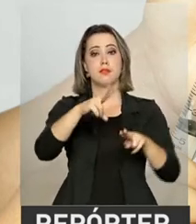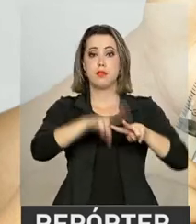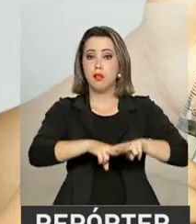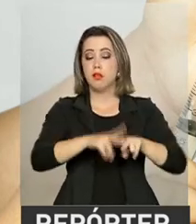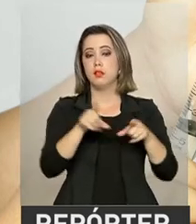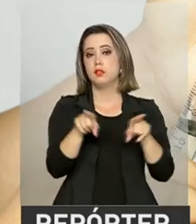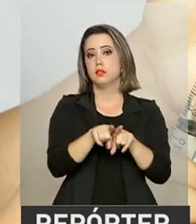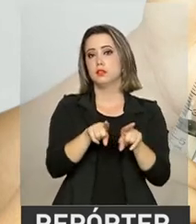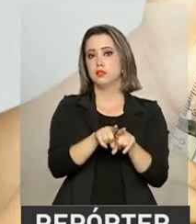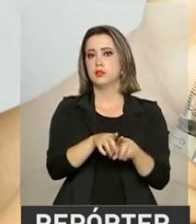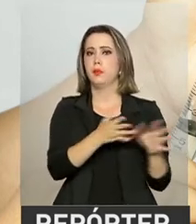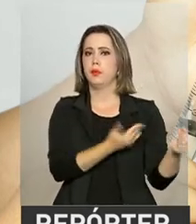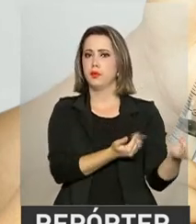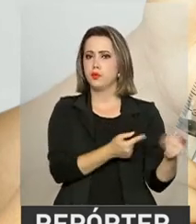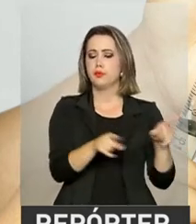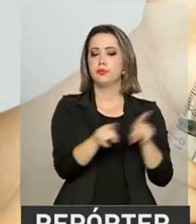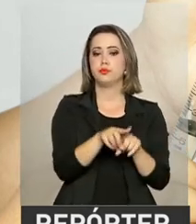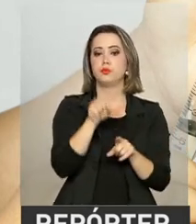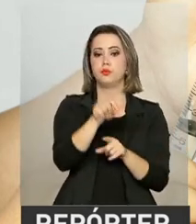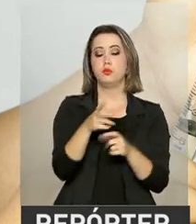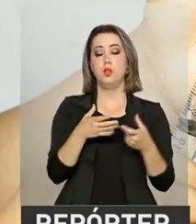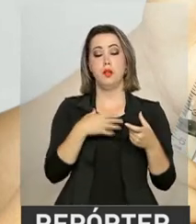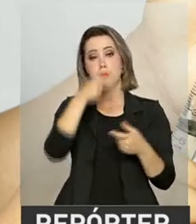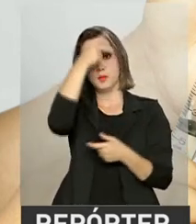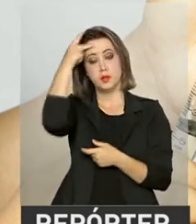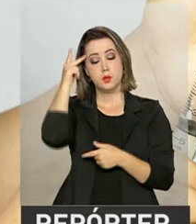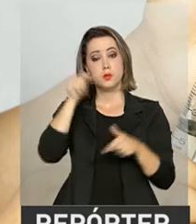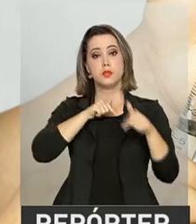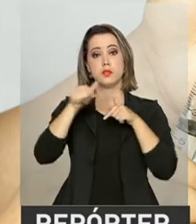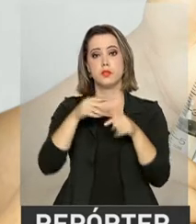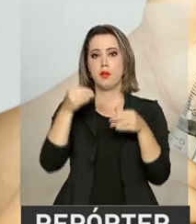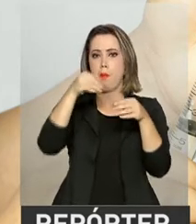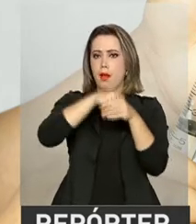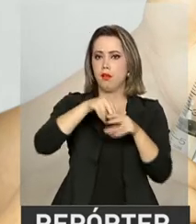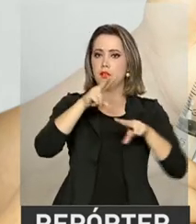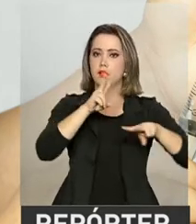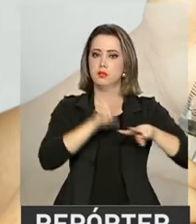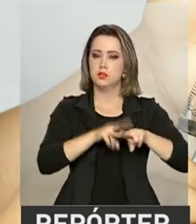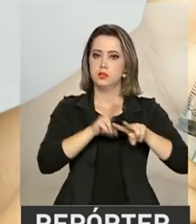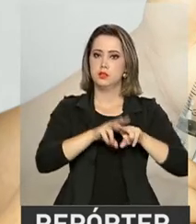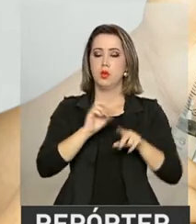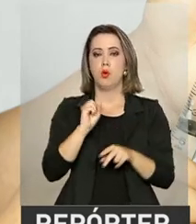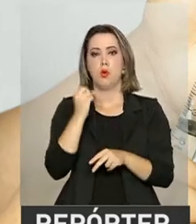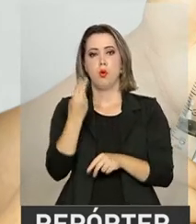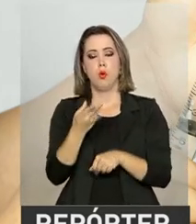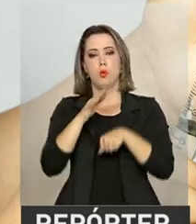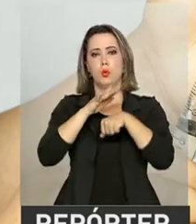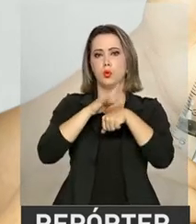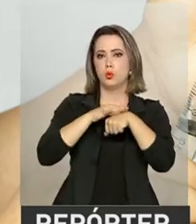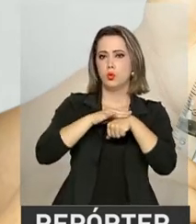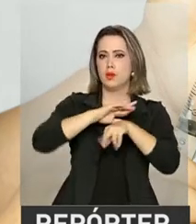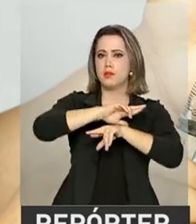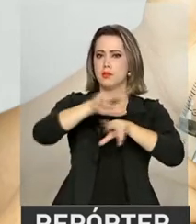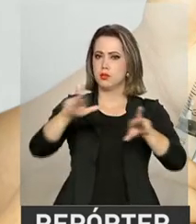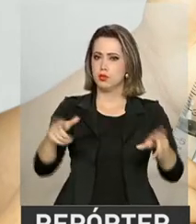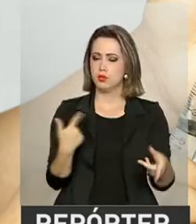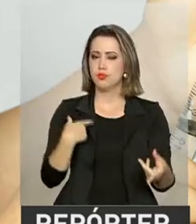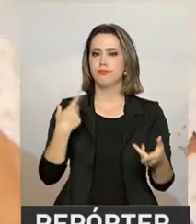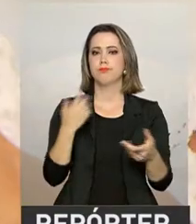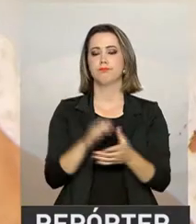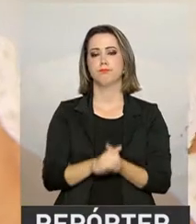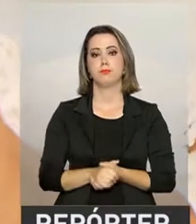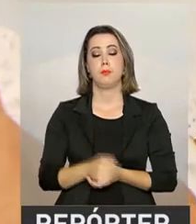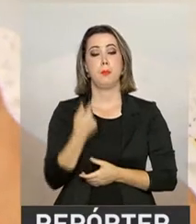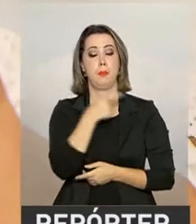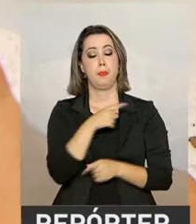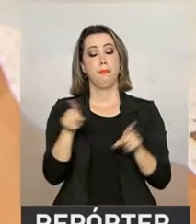funcionários do sistema prisional e pessoas transplantadas ou com doenças crônicas não transmissíveis, como diabetes e hipertensão.